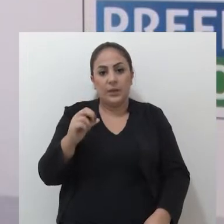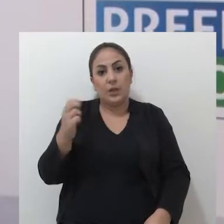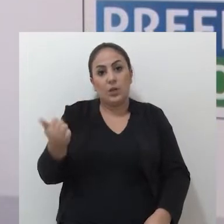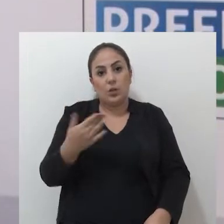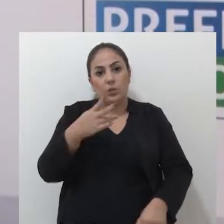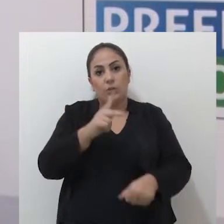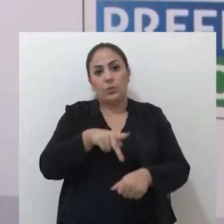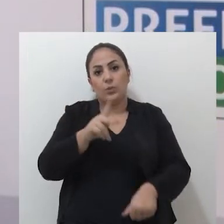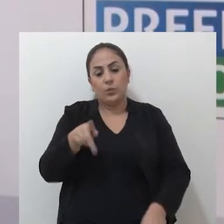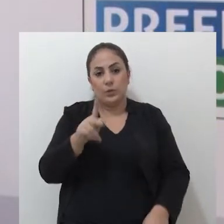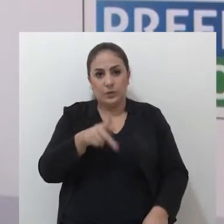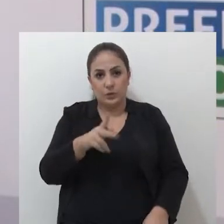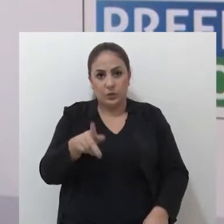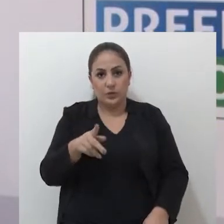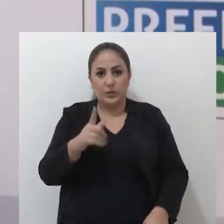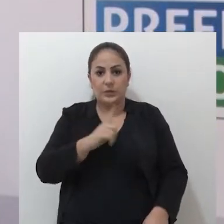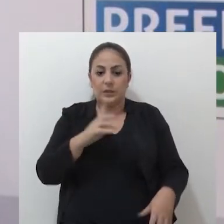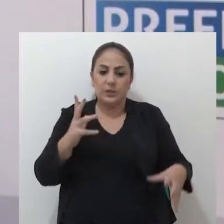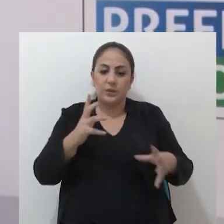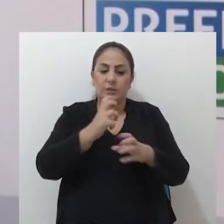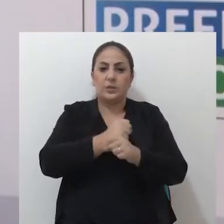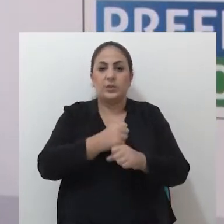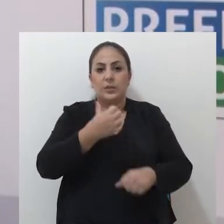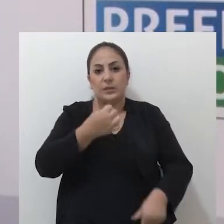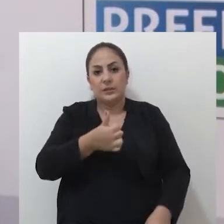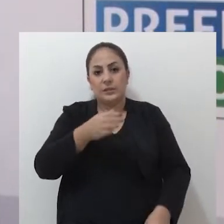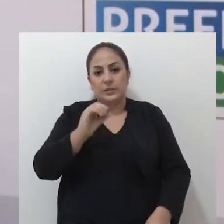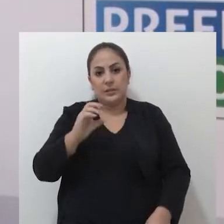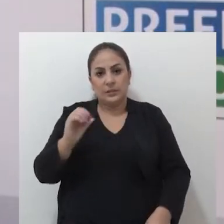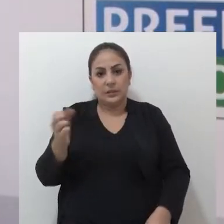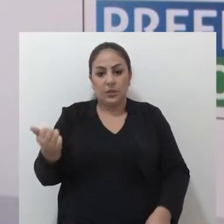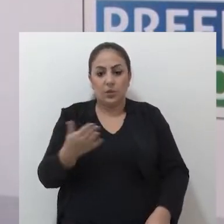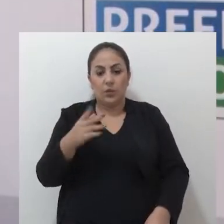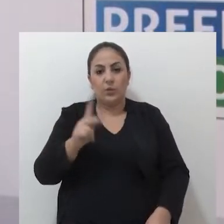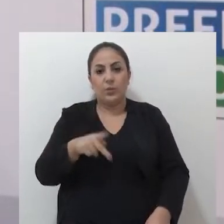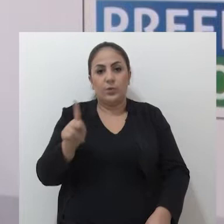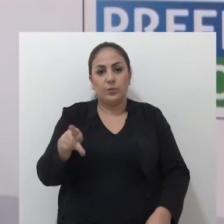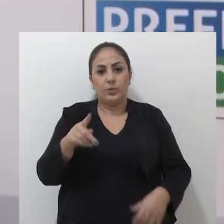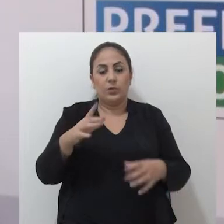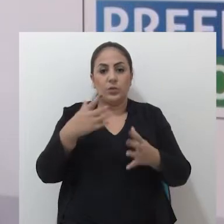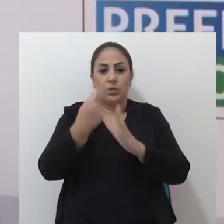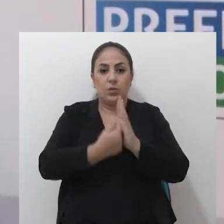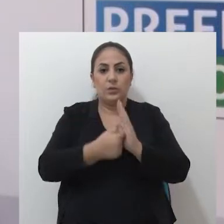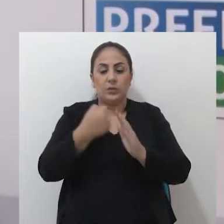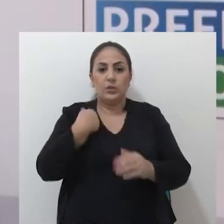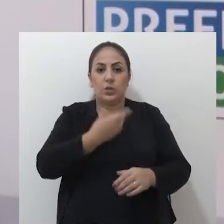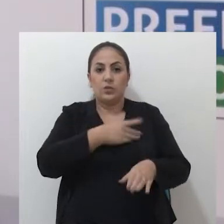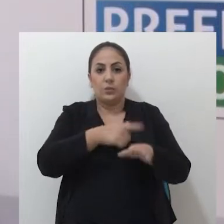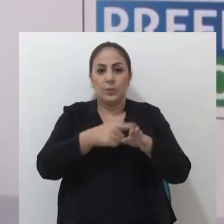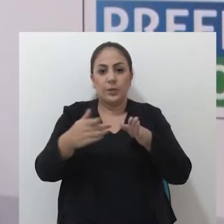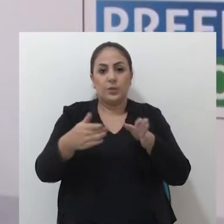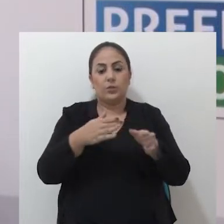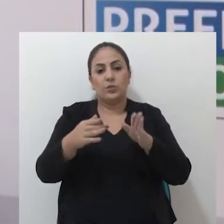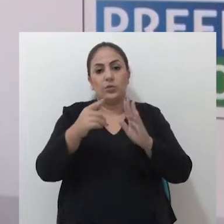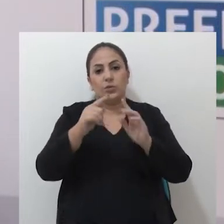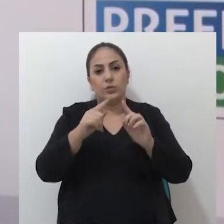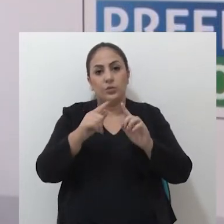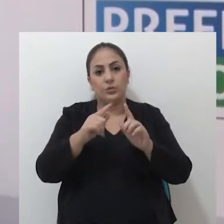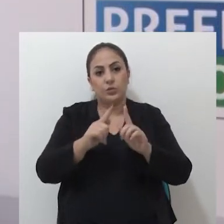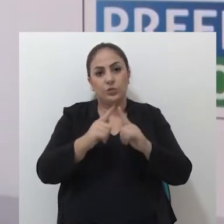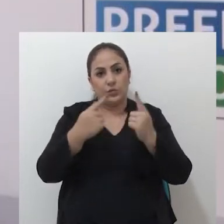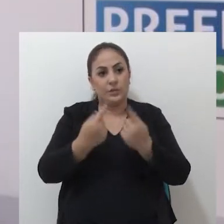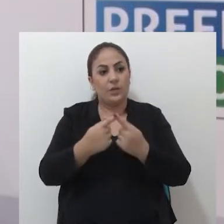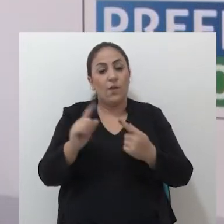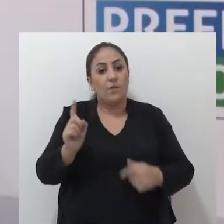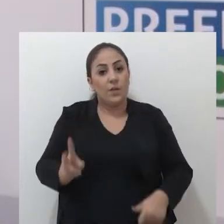novos professores, que dá um total de 600 novos professores concursados no nosso período de gestão.